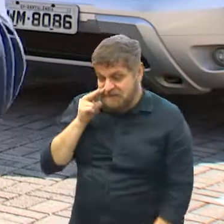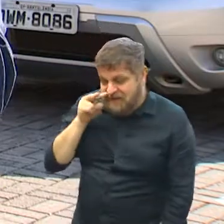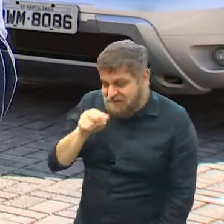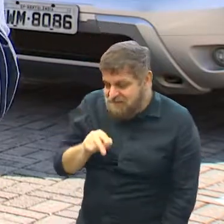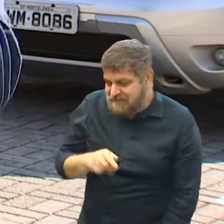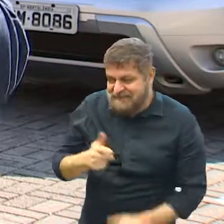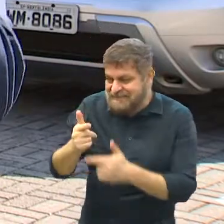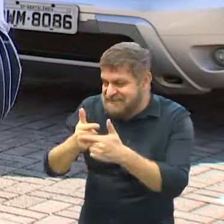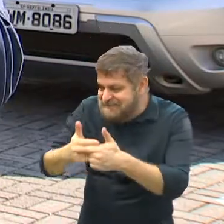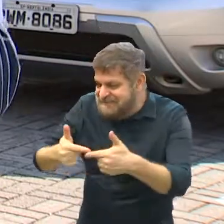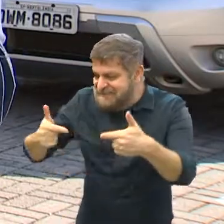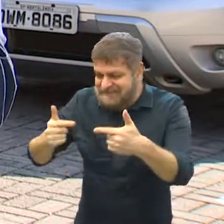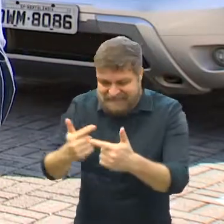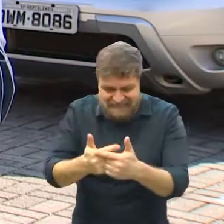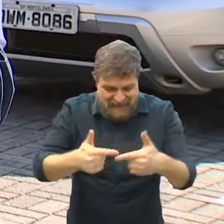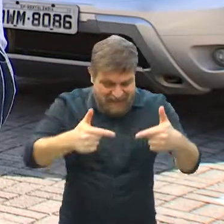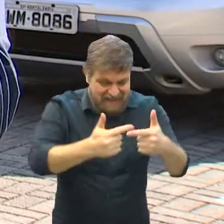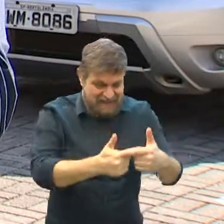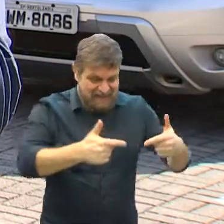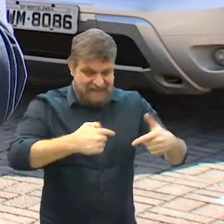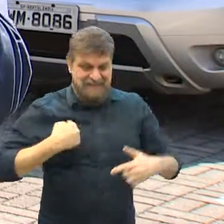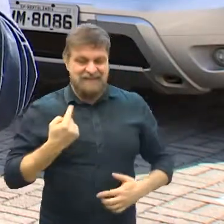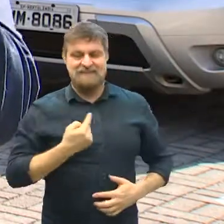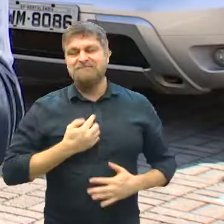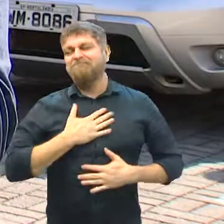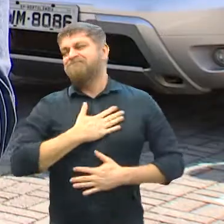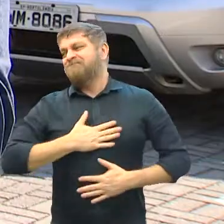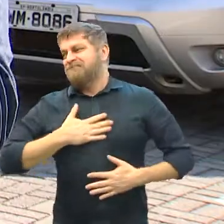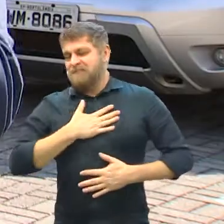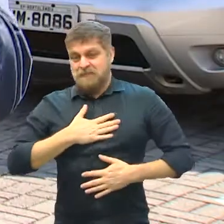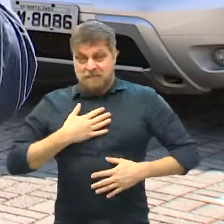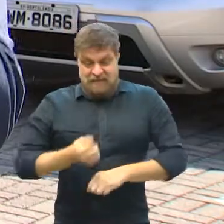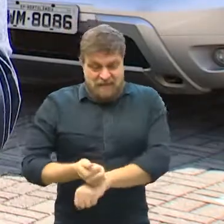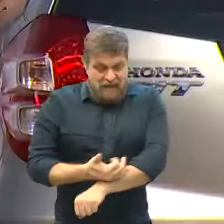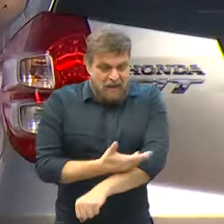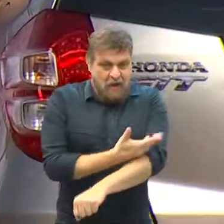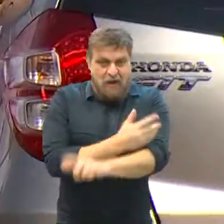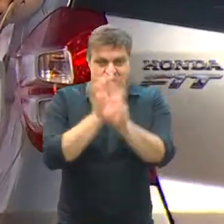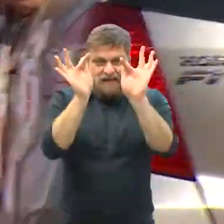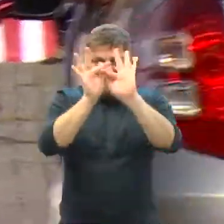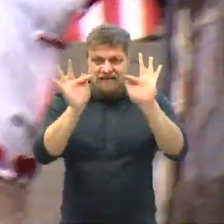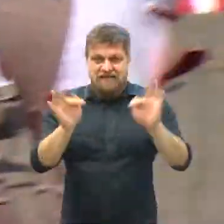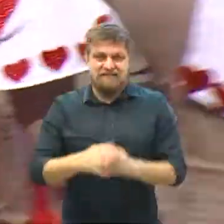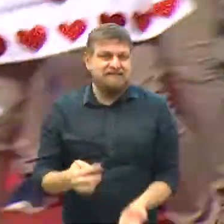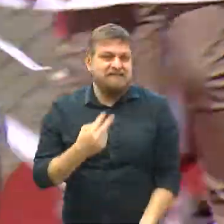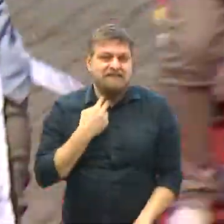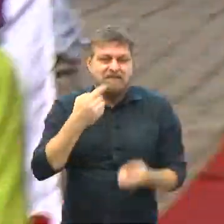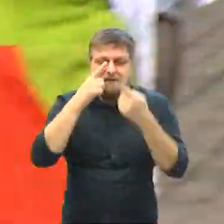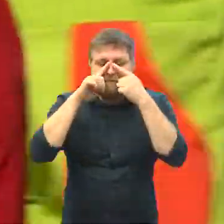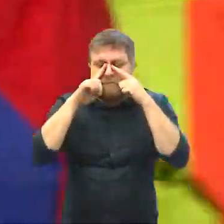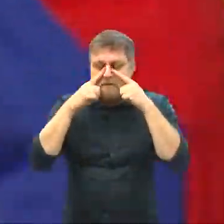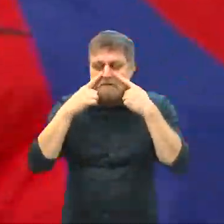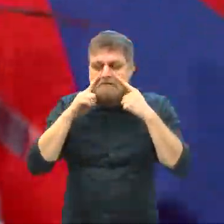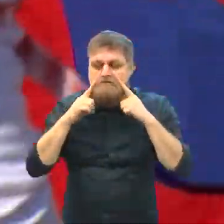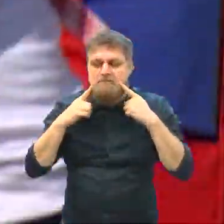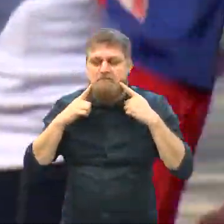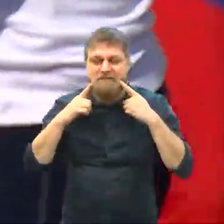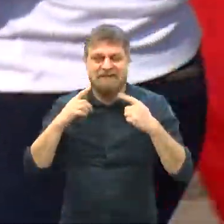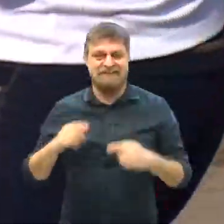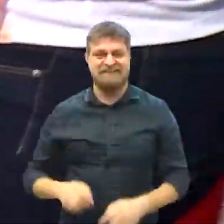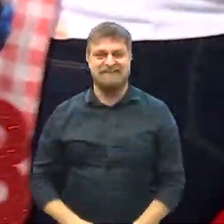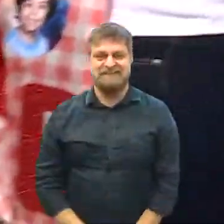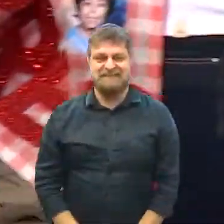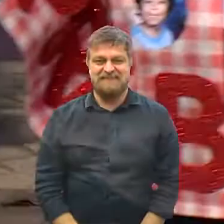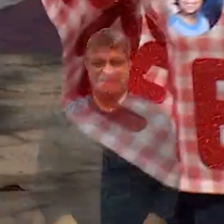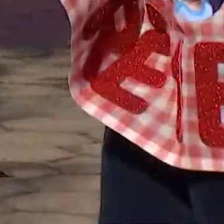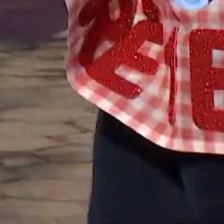para a gente ver os rostinhos, ele feliz, sorrindo para a gente, a gente fica muito feliz, emocionado, e é impossível das lágrimas não